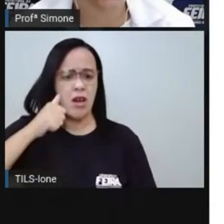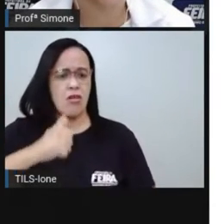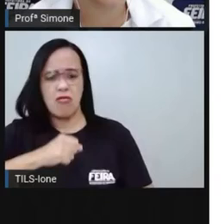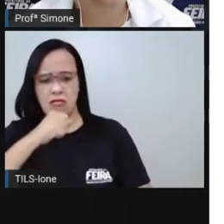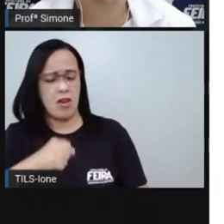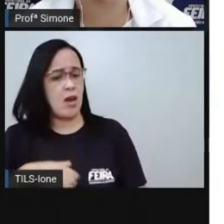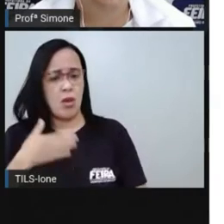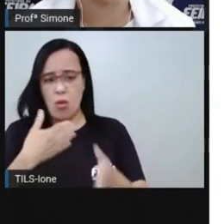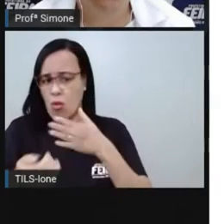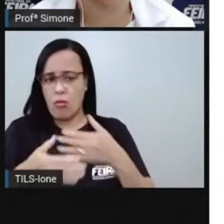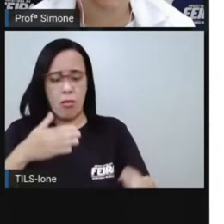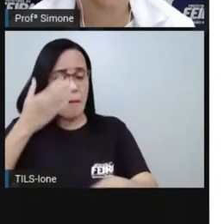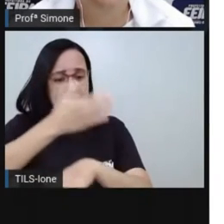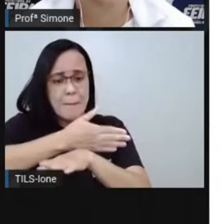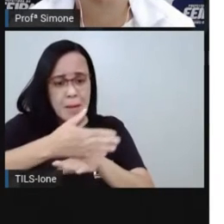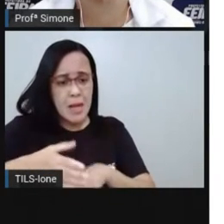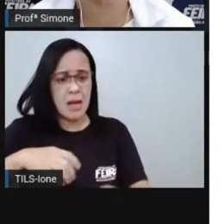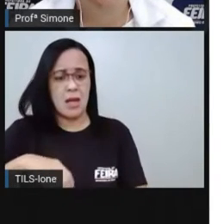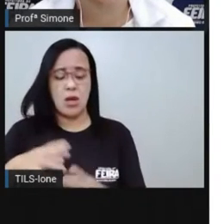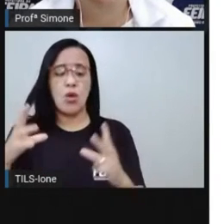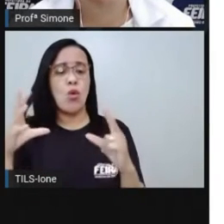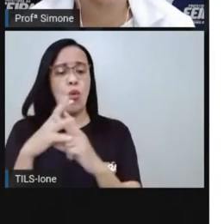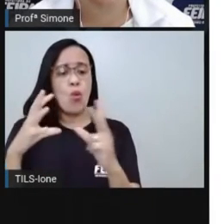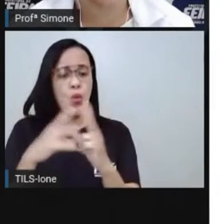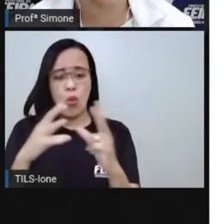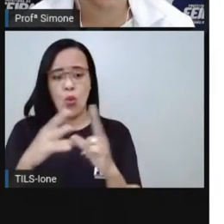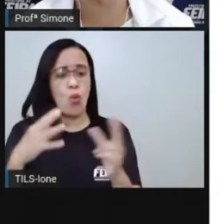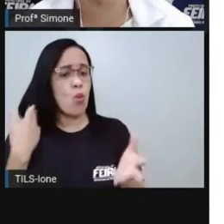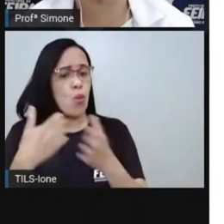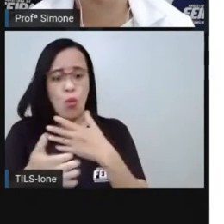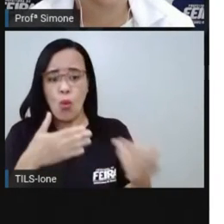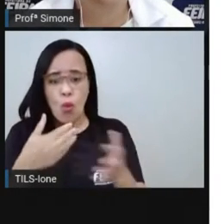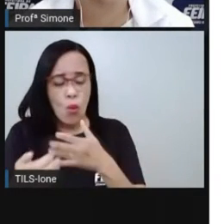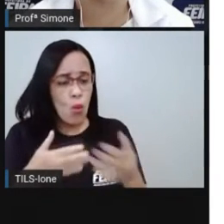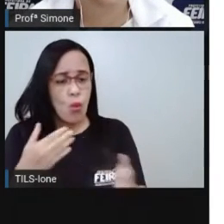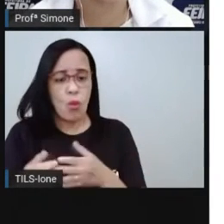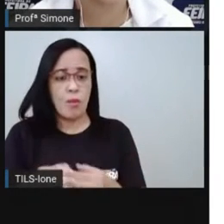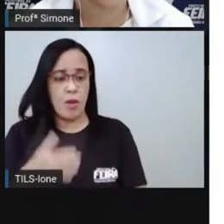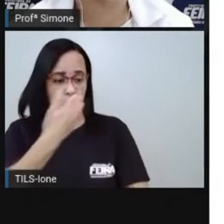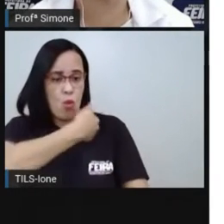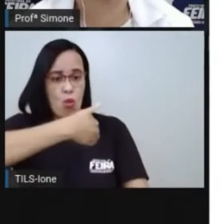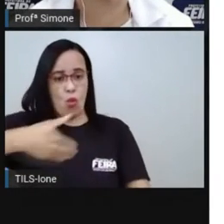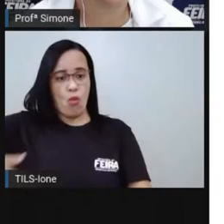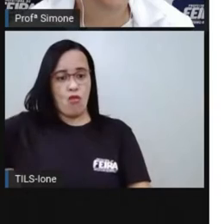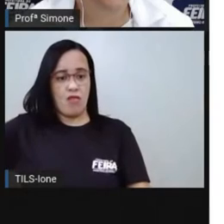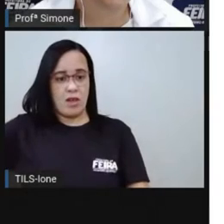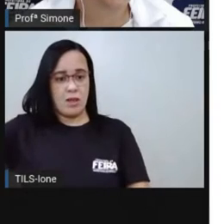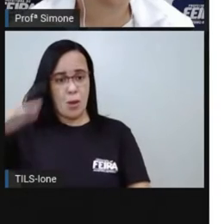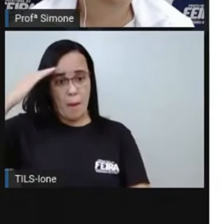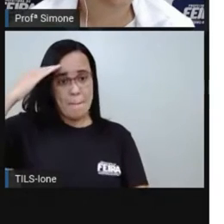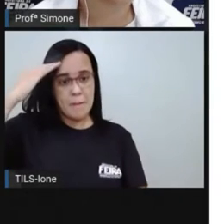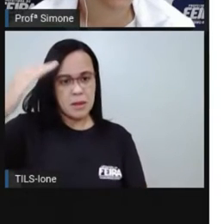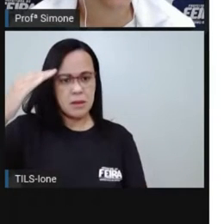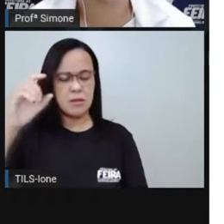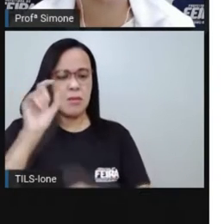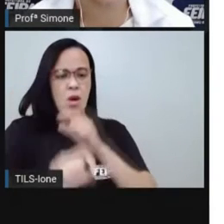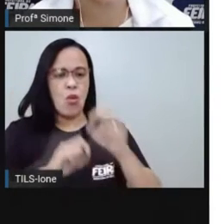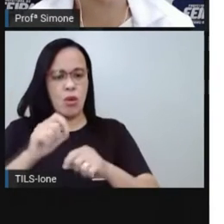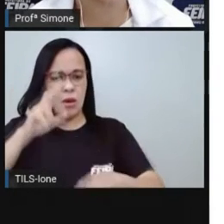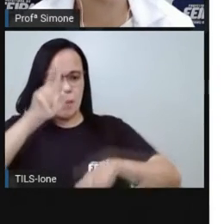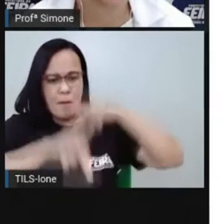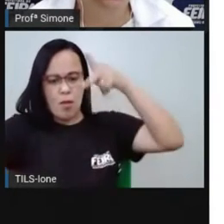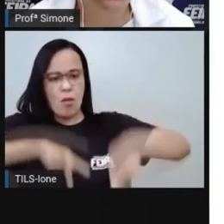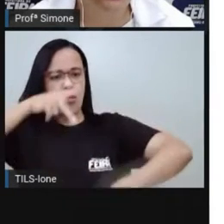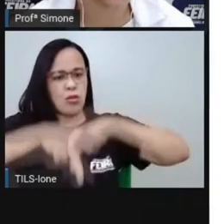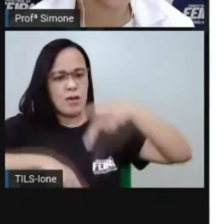se indígena, numa república, como o próprio nome diz, é um governo baseado no interesse comum, no